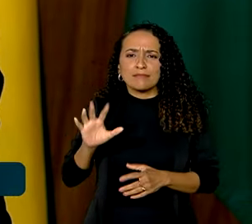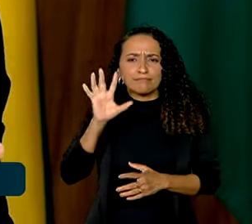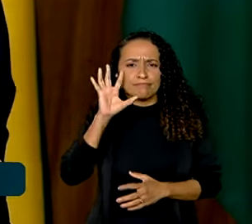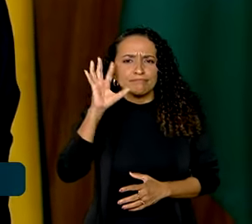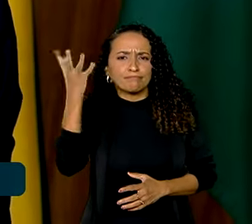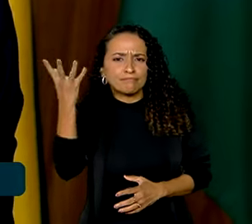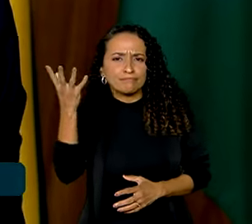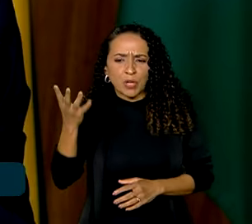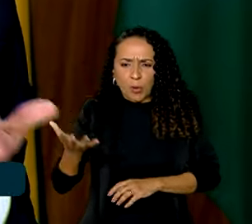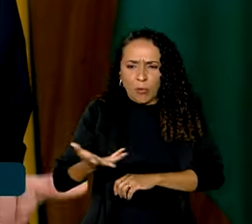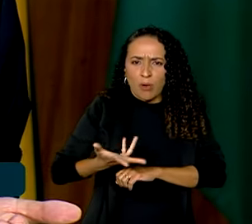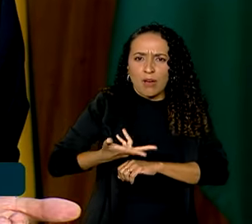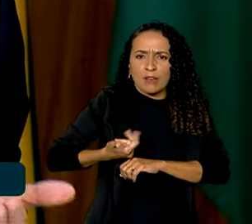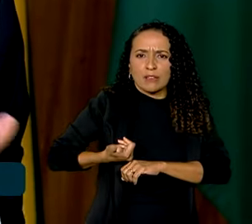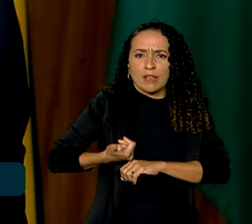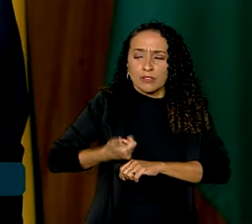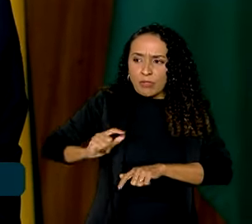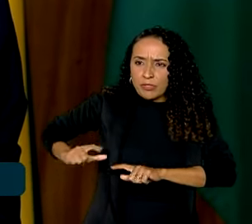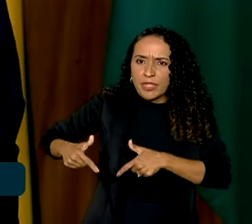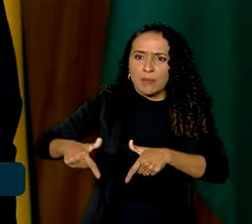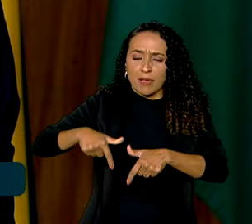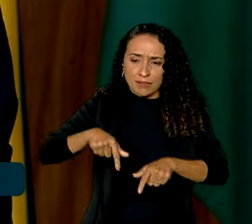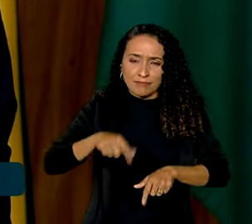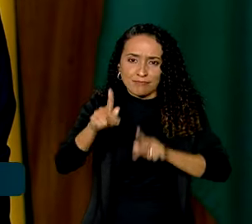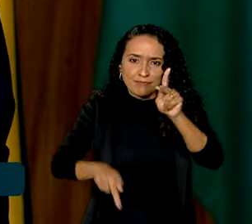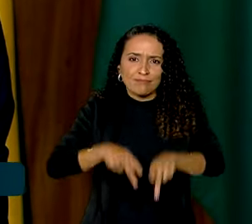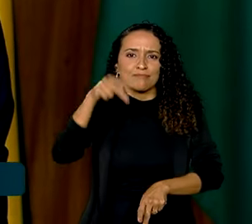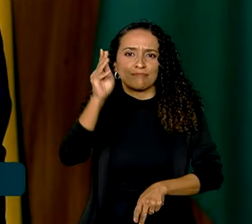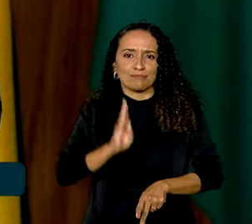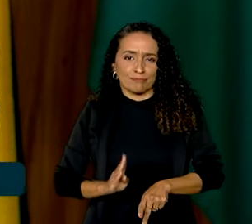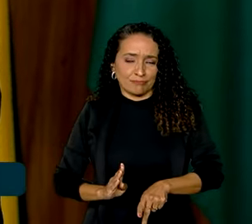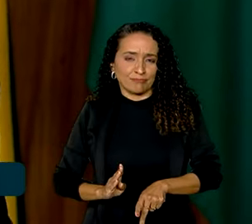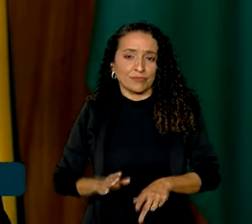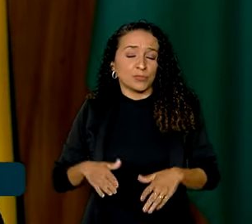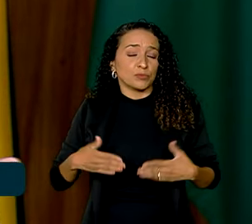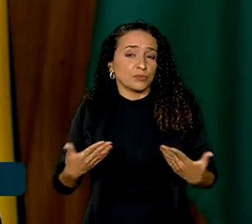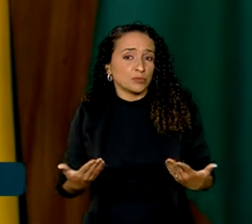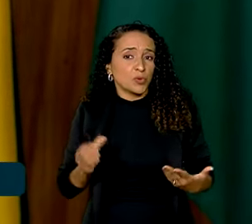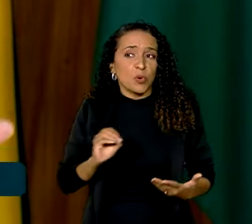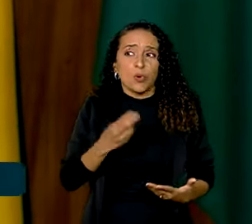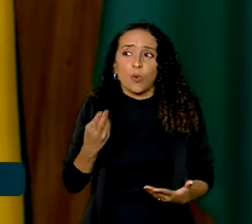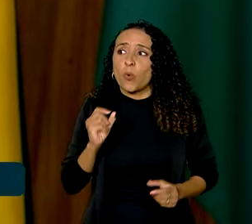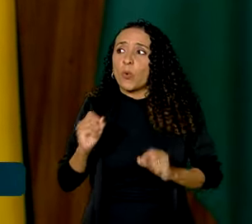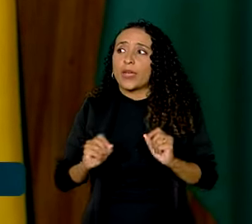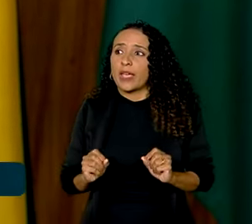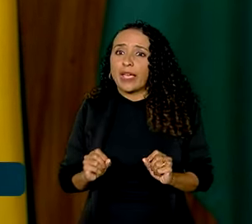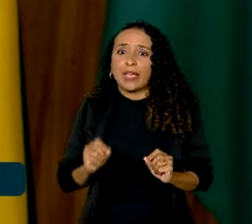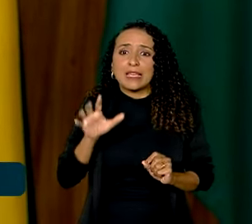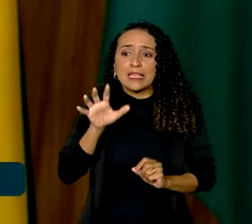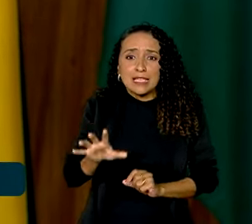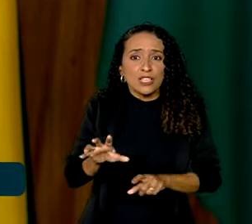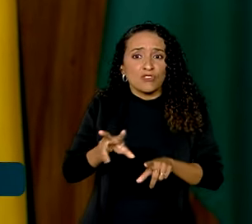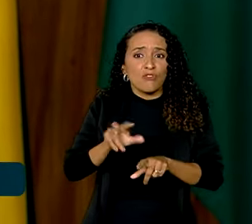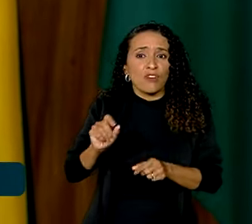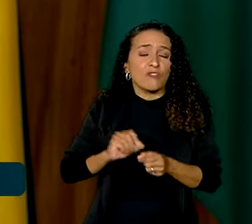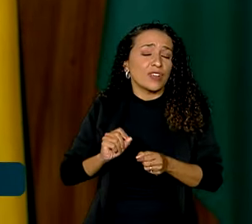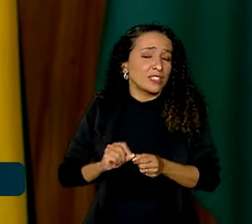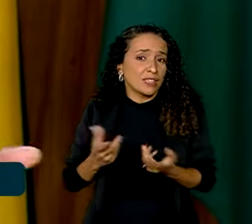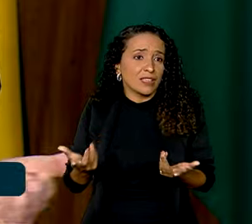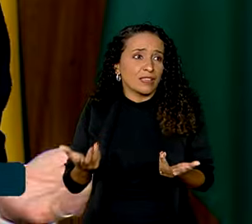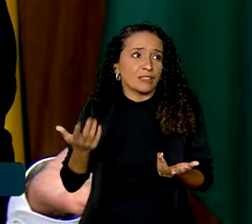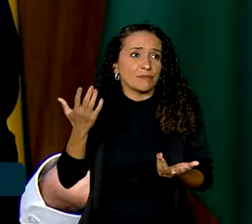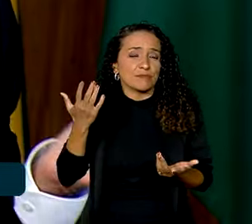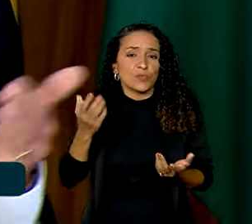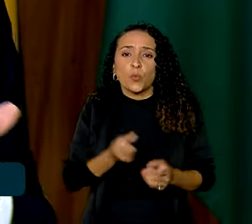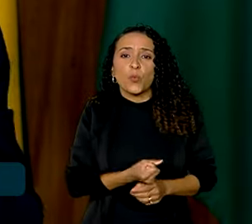na qualidade do emprego do povo brasileiro? Ou o que isso vai fazer? Sabe,